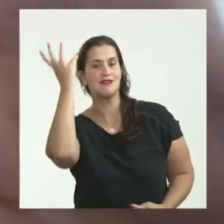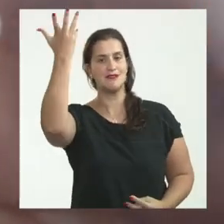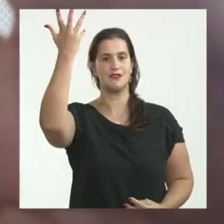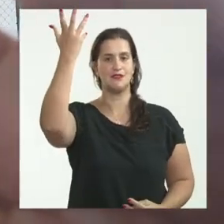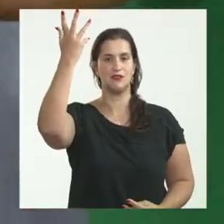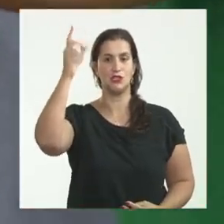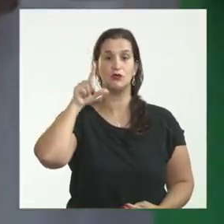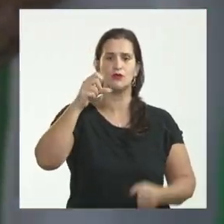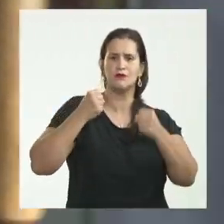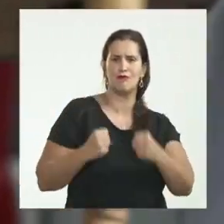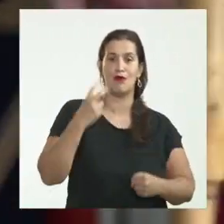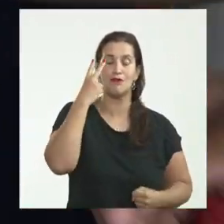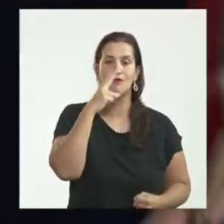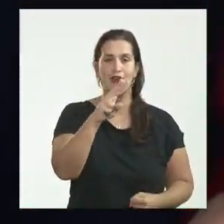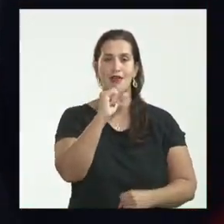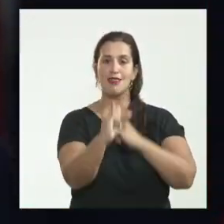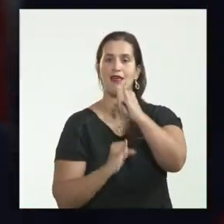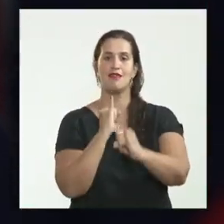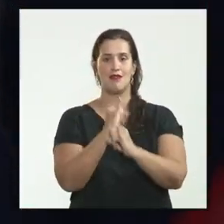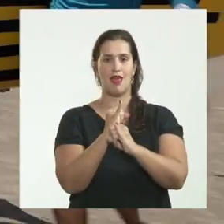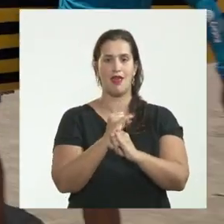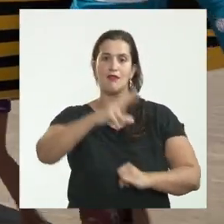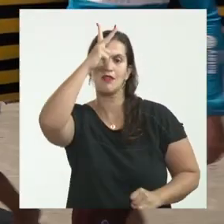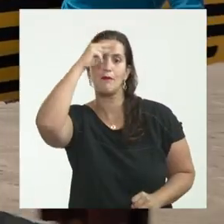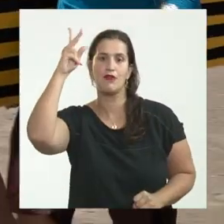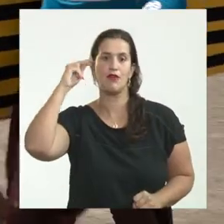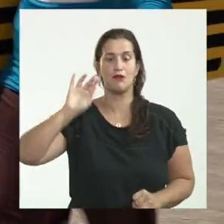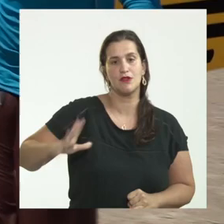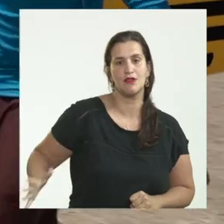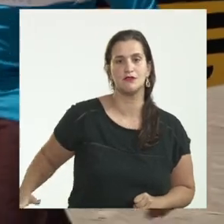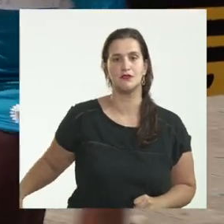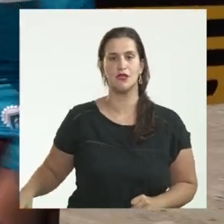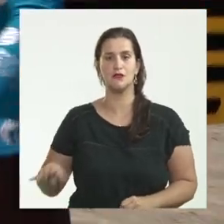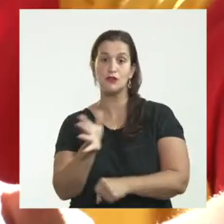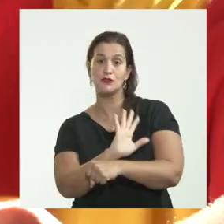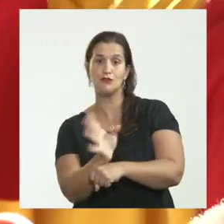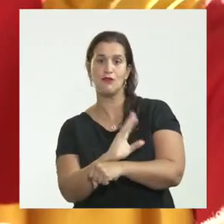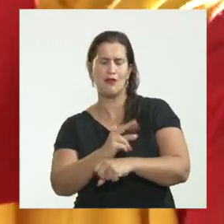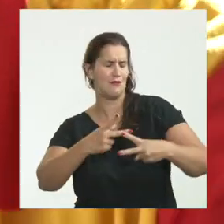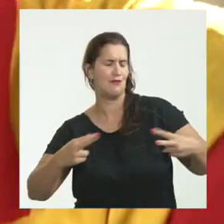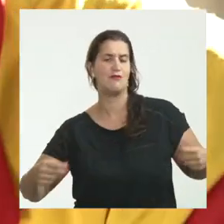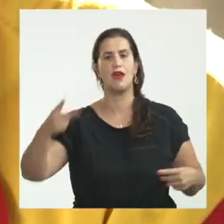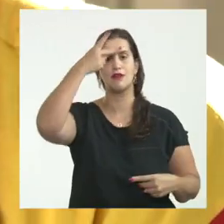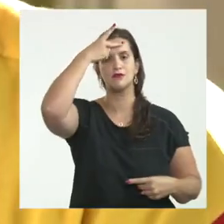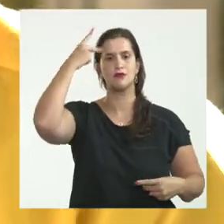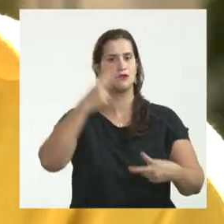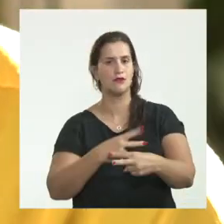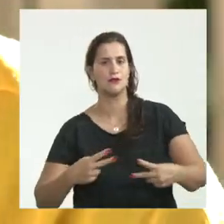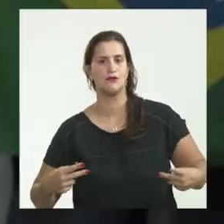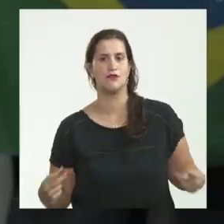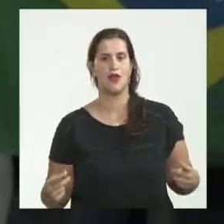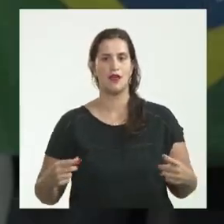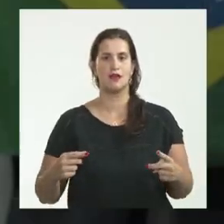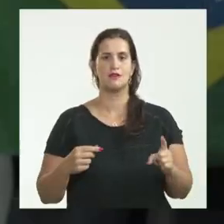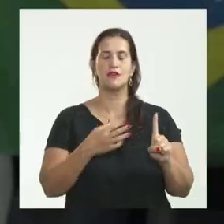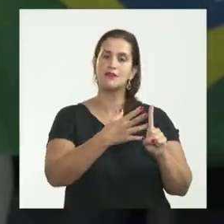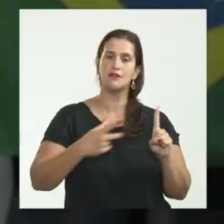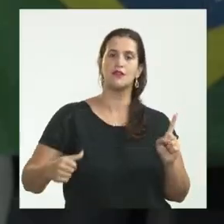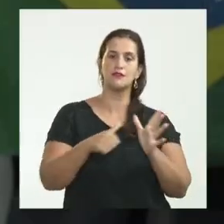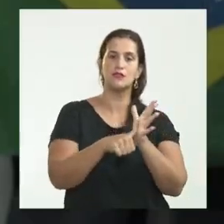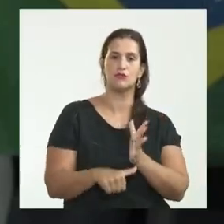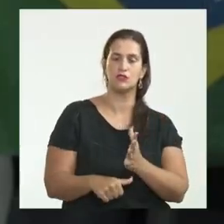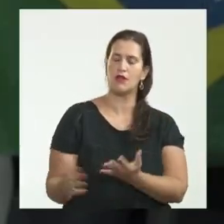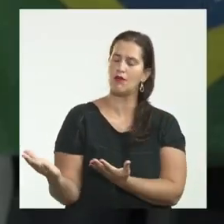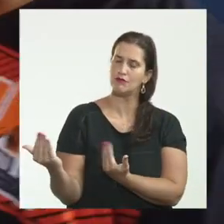decidimos. E em razão disso, você vai poder ver através das redes sociais da Prefeitura de Santos uma websérie com